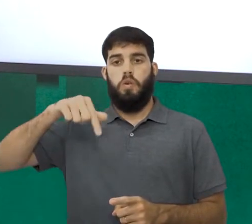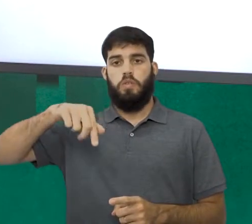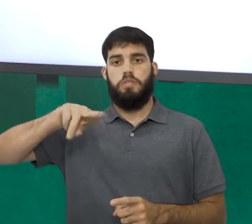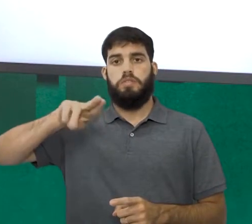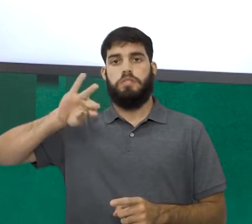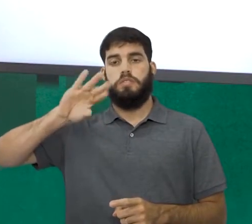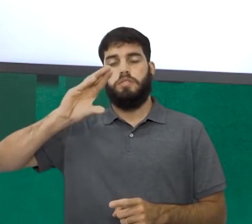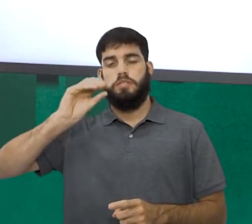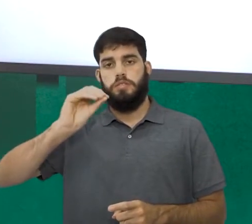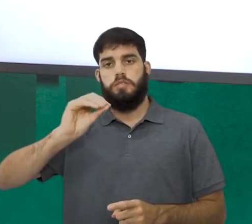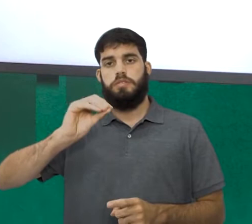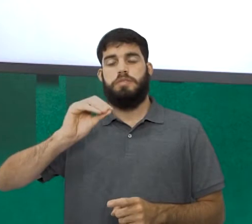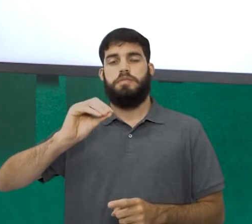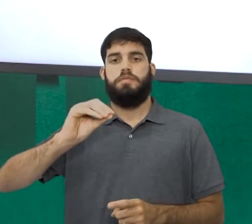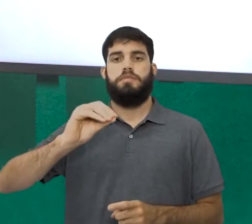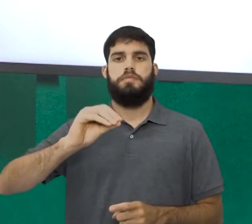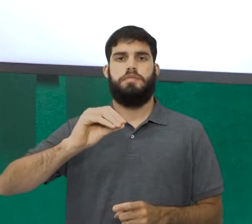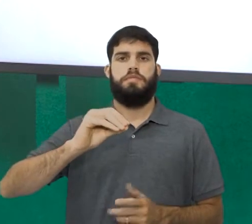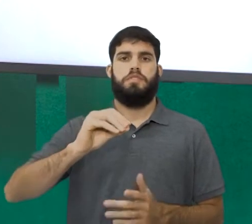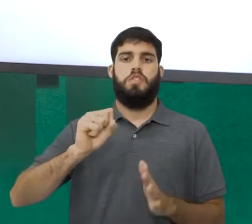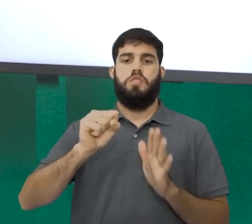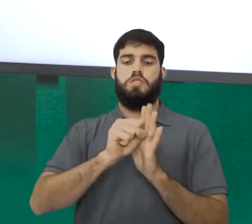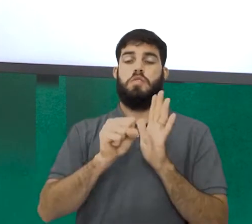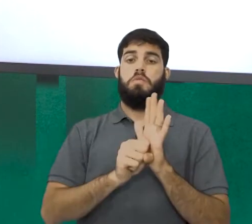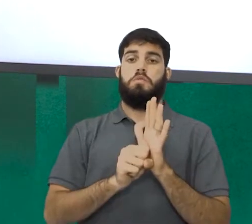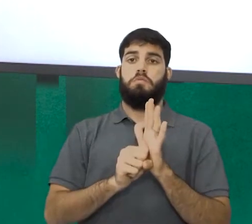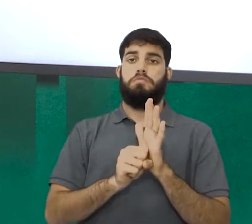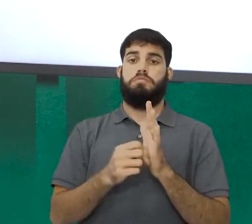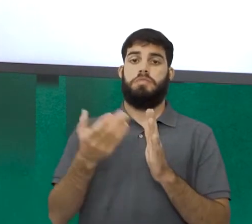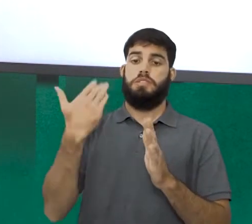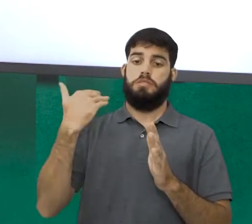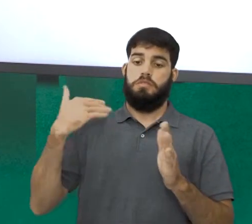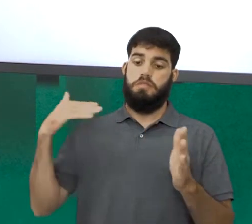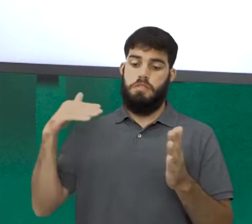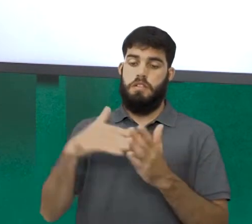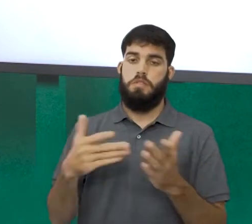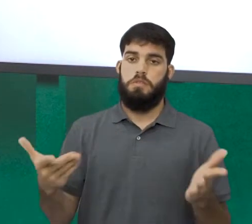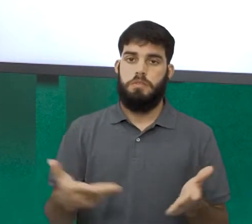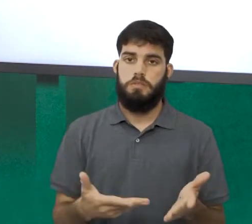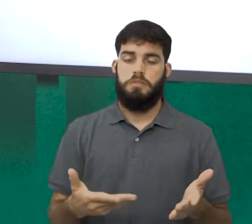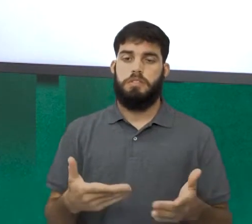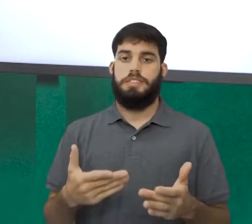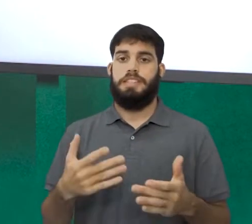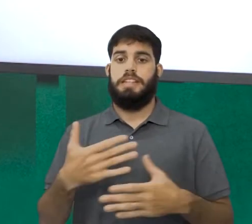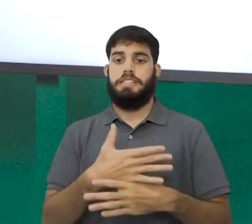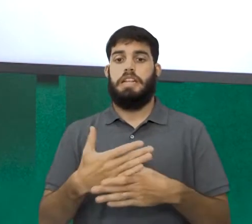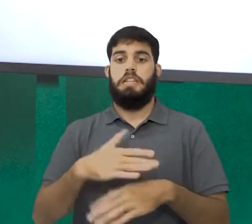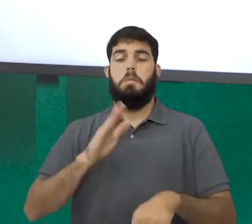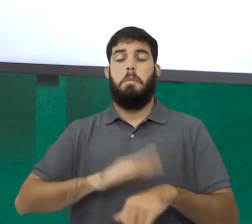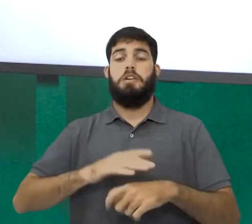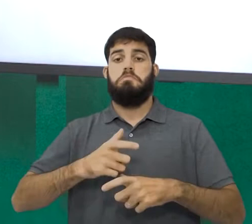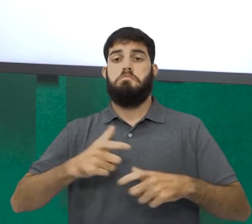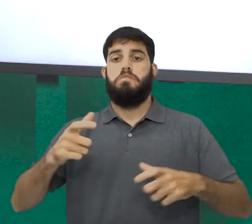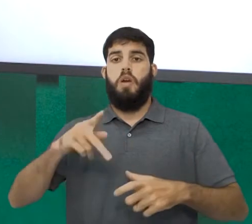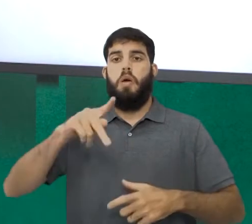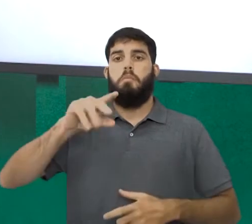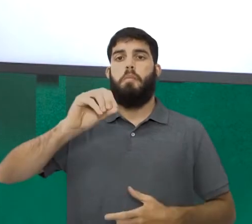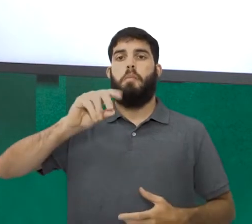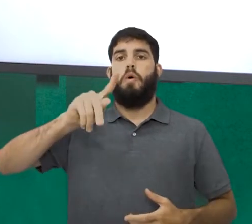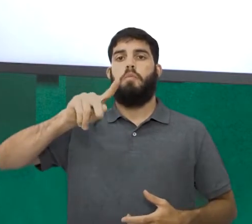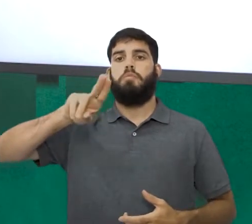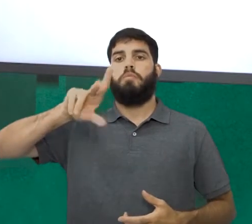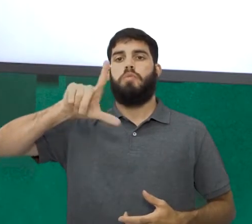desde o final do século passado, a cidade mais populosa do mundo. E o que a gente vai observar aqui?